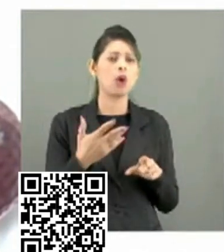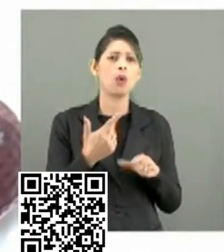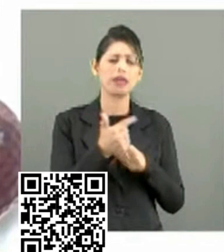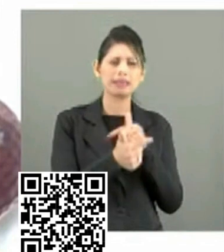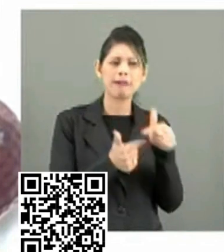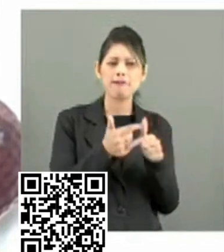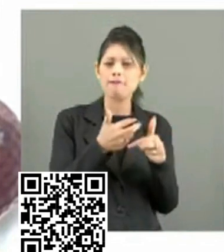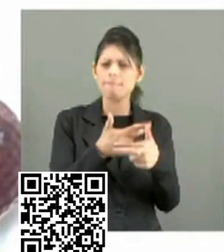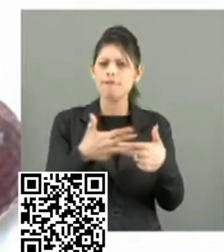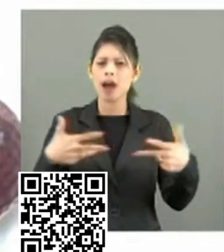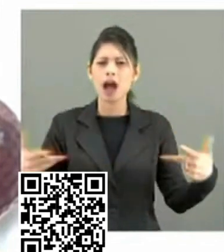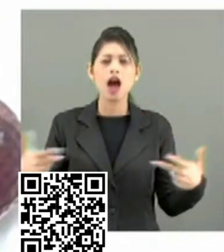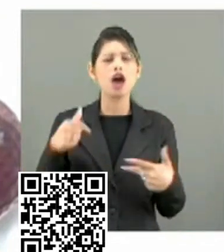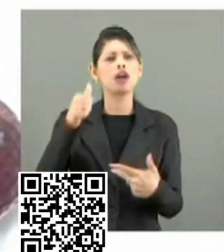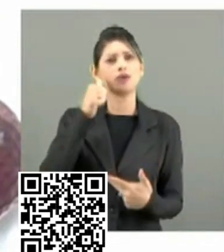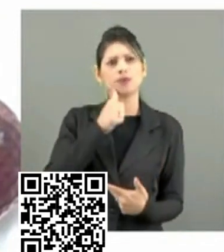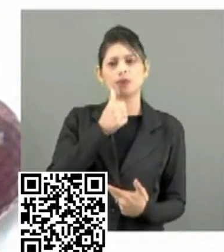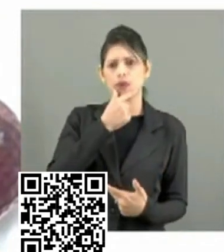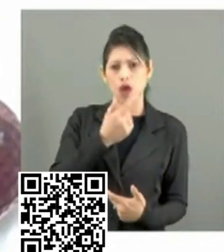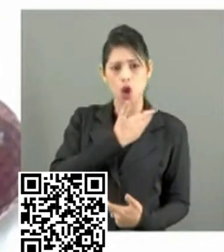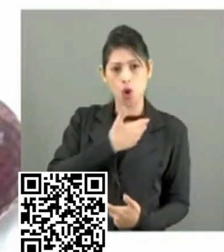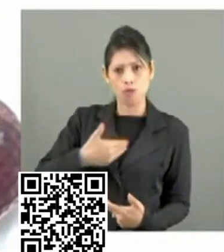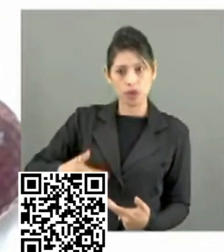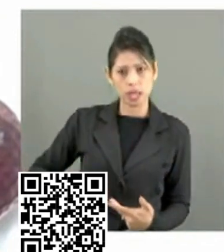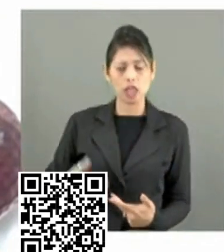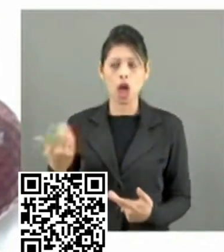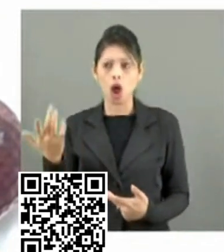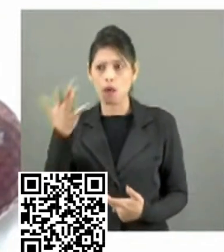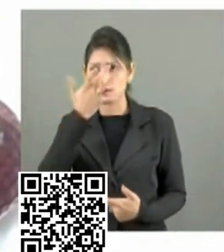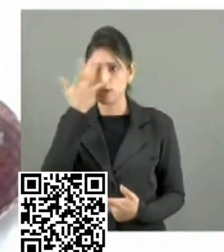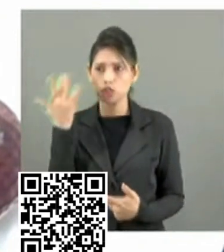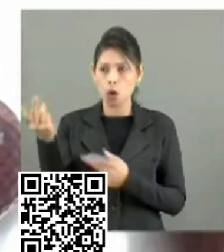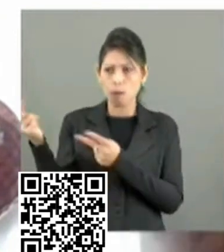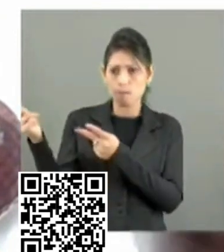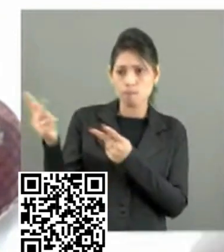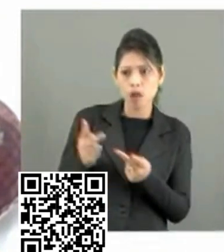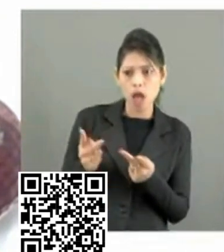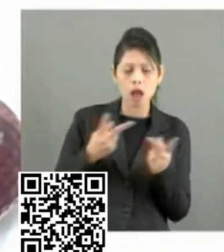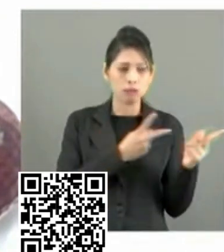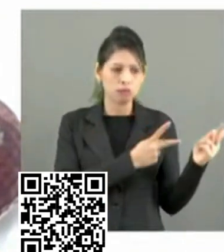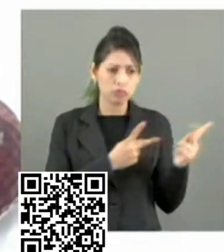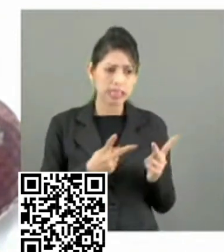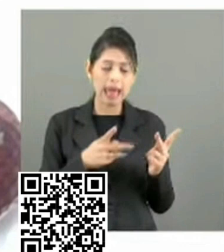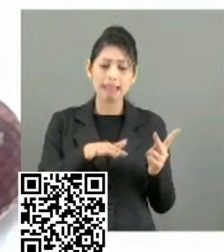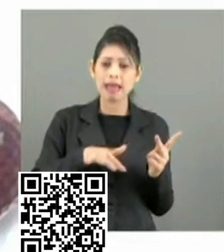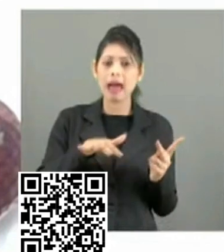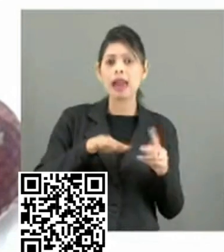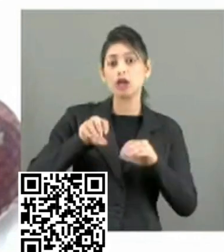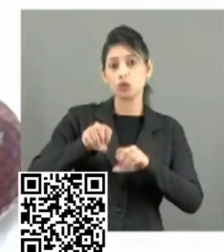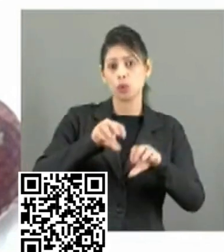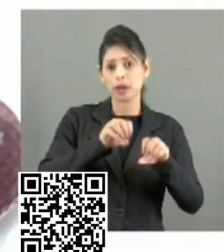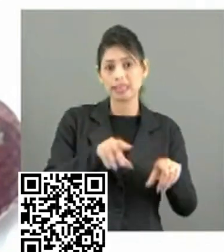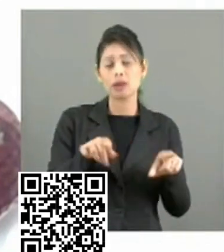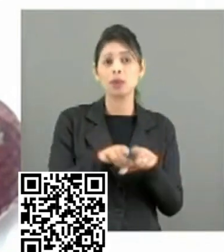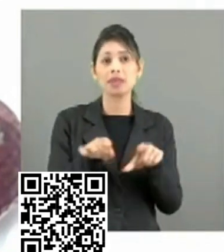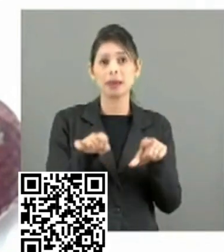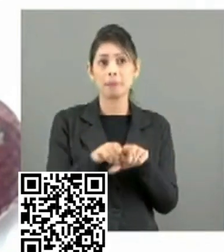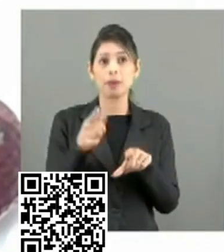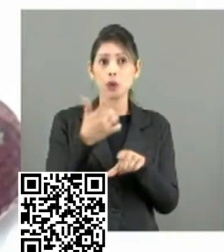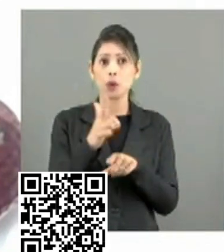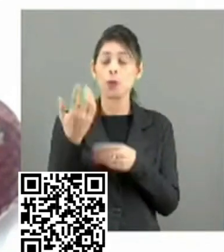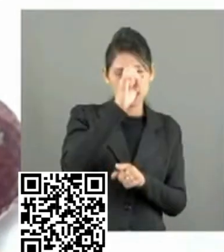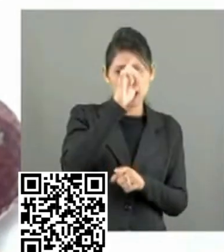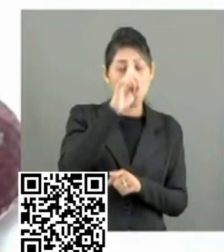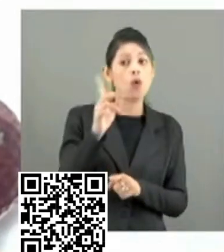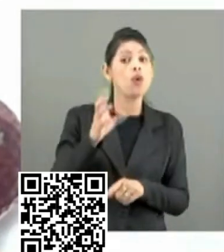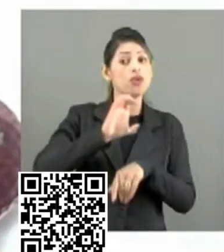governadores e secretários de Estado vêm ao Ceará, não só pela questão da educação, mas pela questão também da descentralização da gestão de